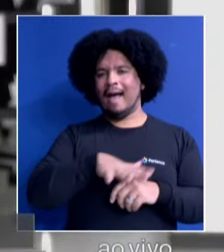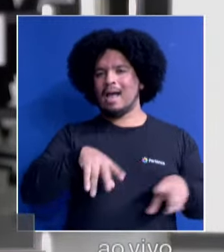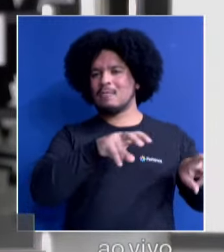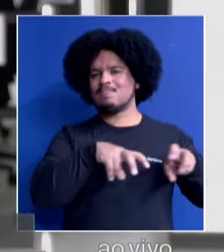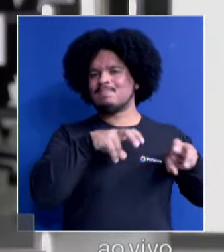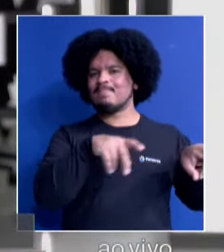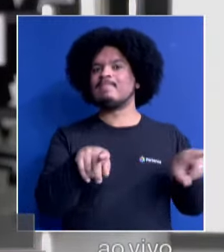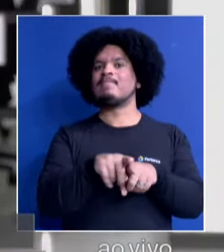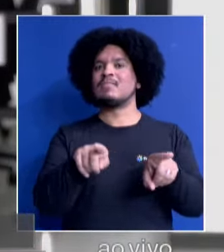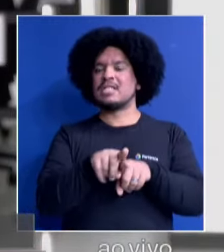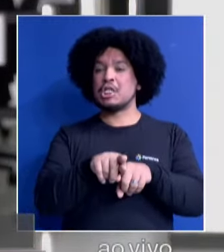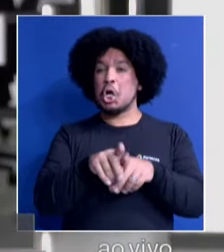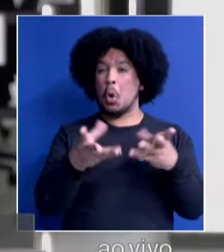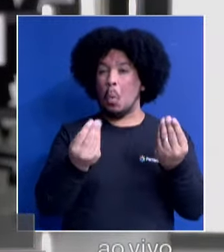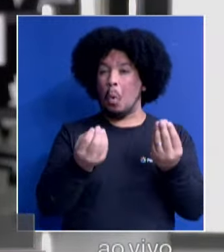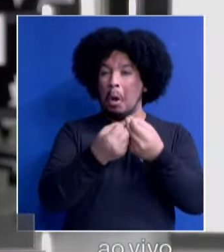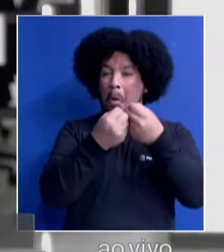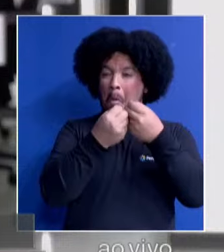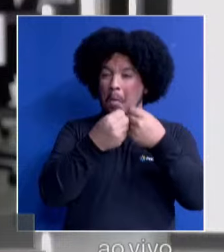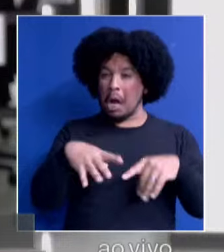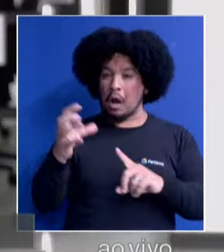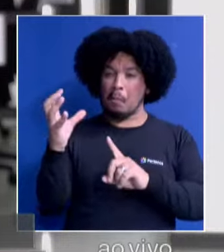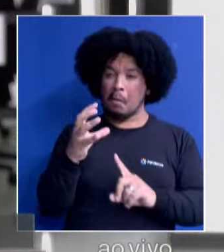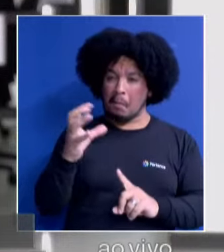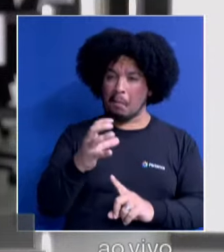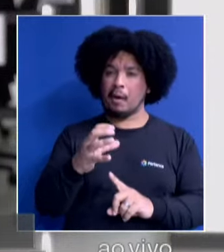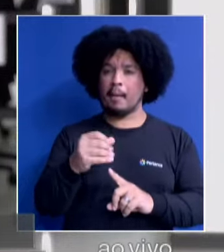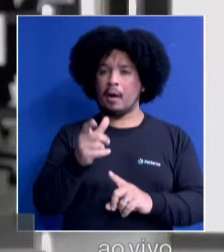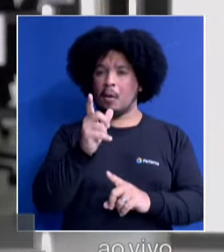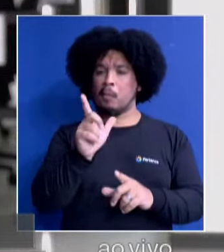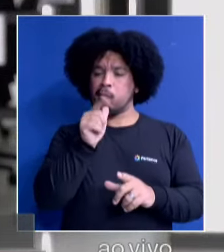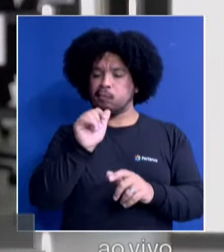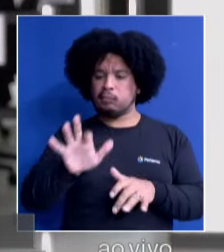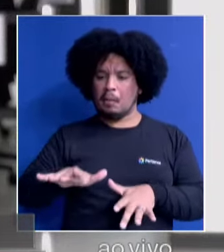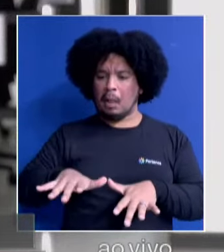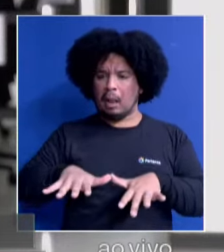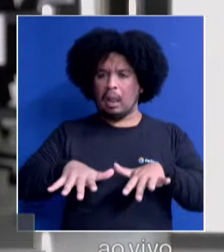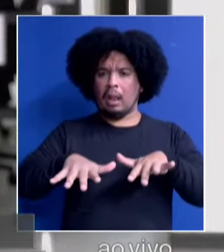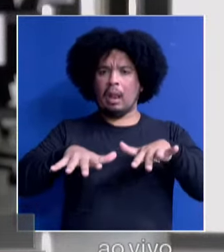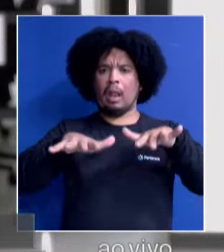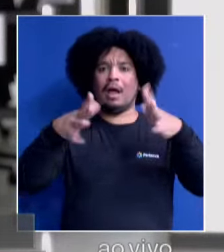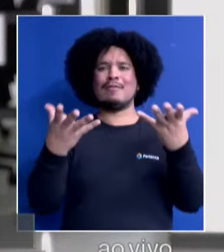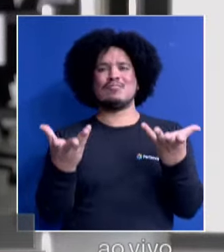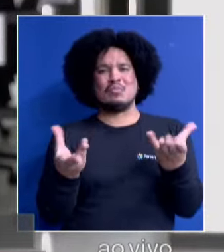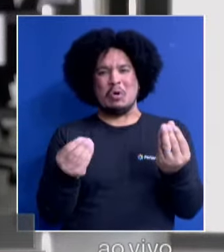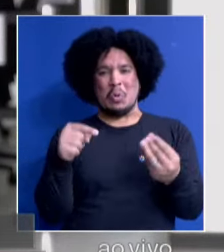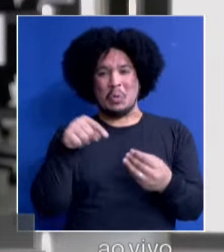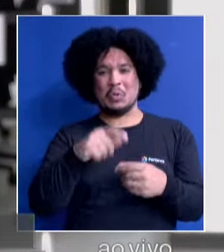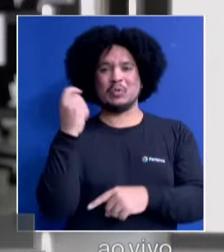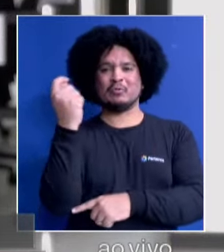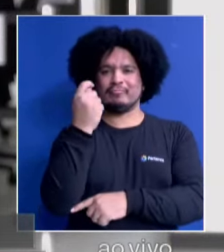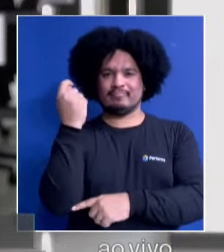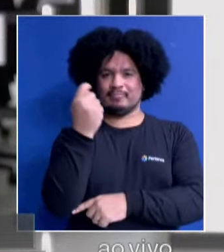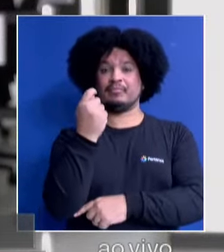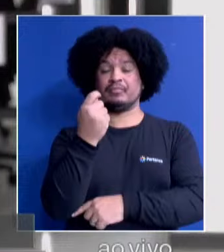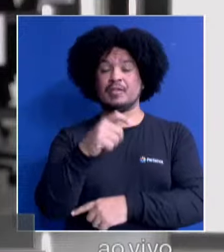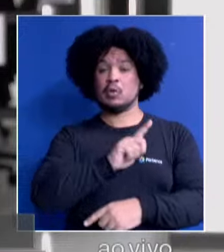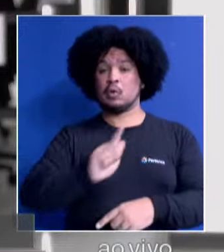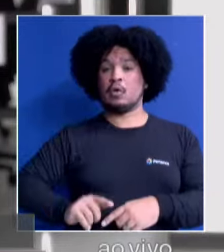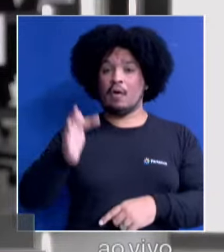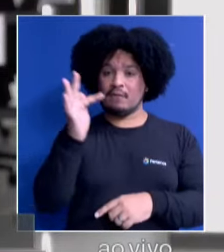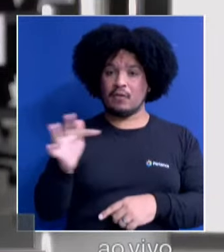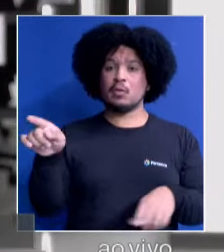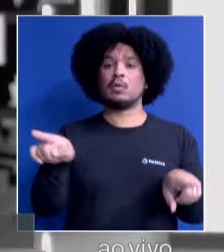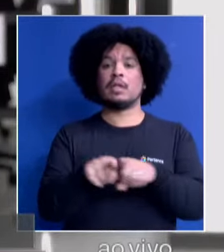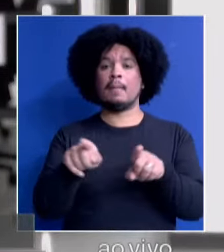que também ficou muito prejudicada por conta do nível da água que subiu aí no Rio Grande do Sul. O governo federal